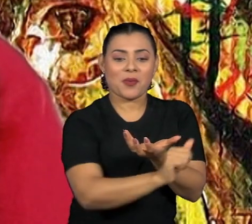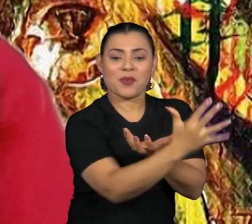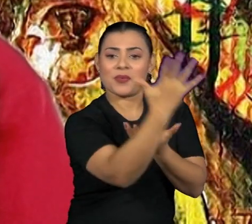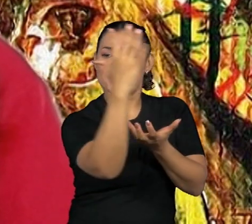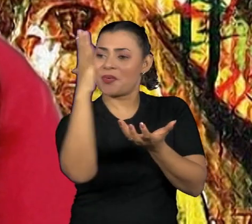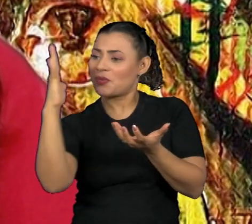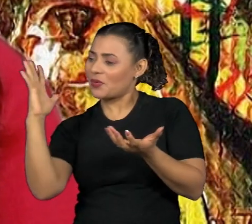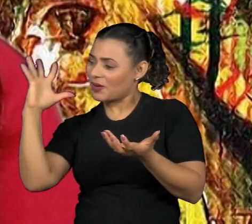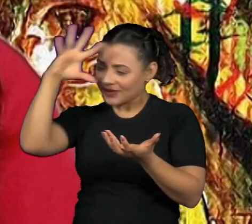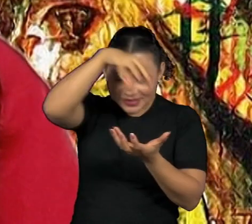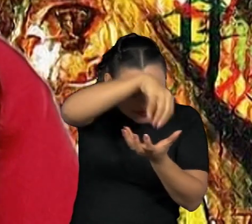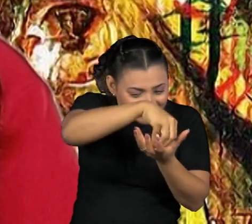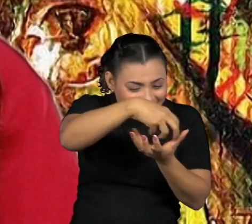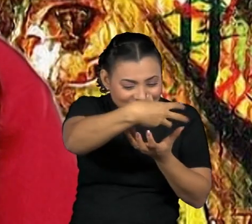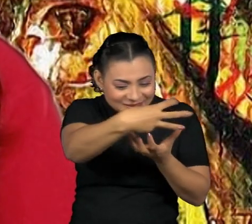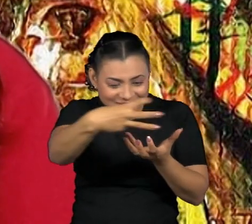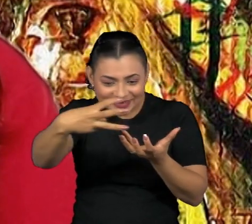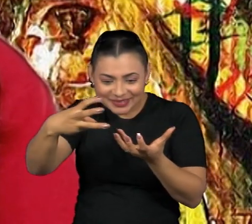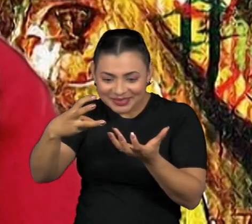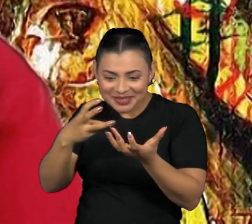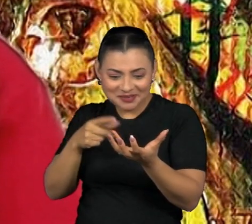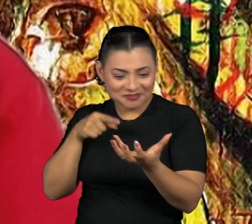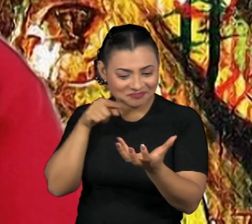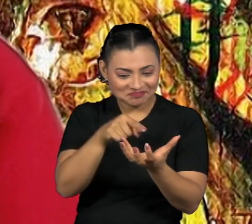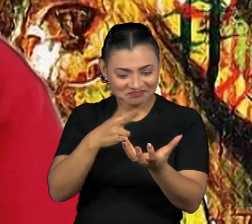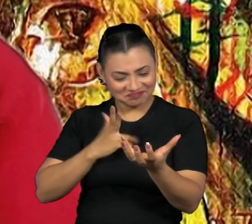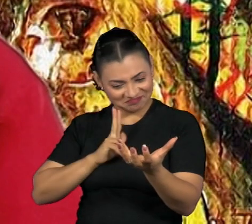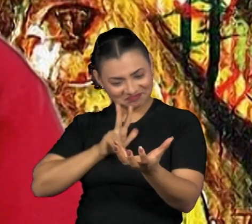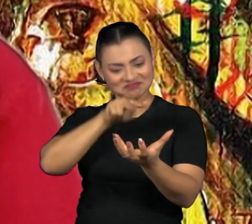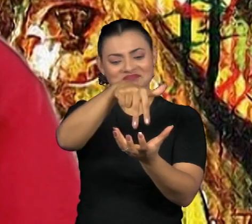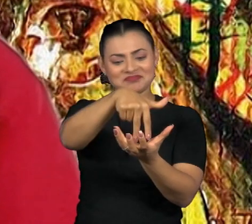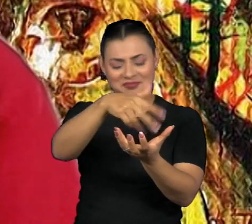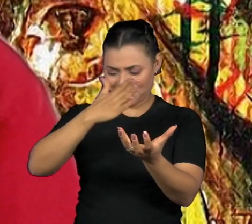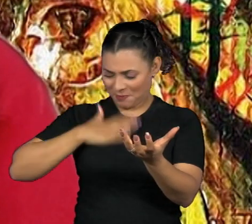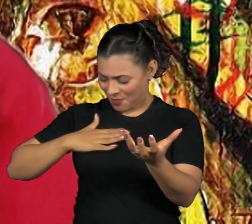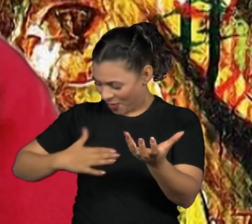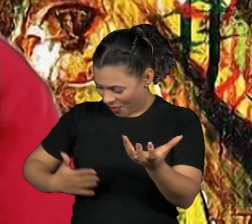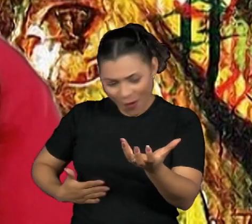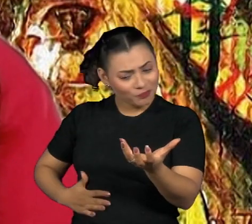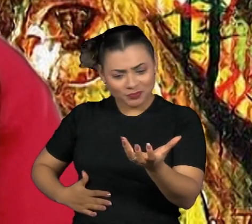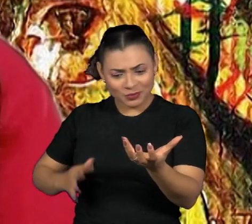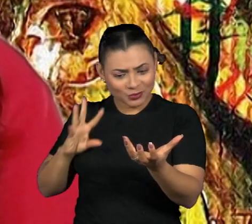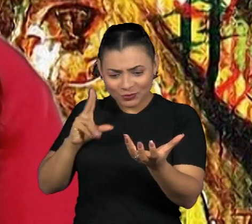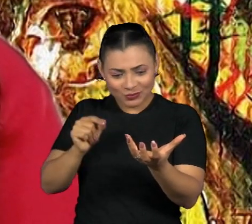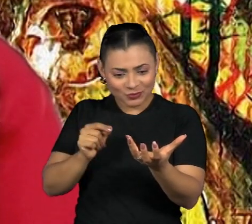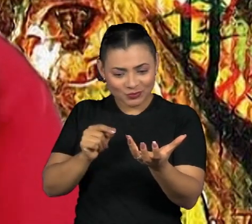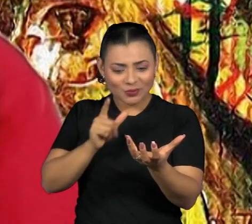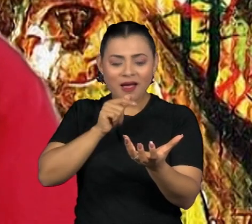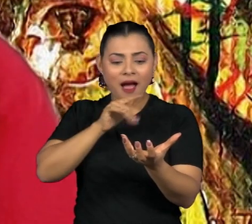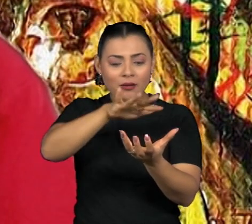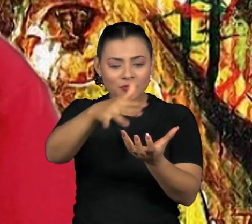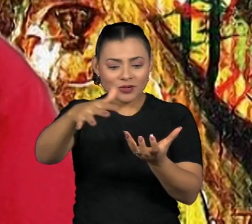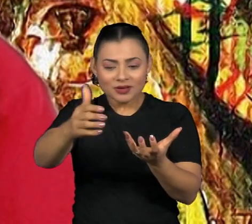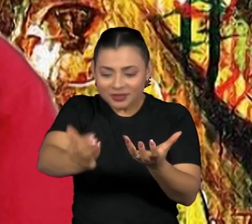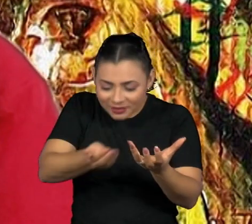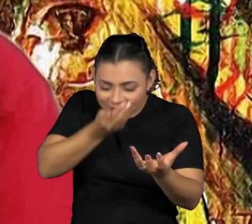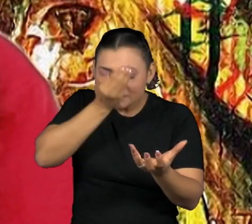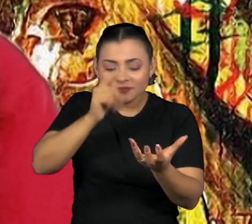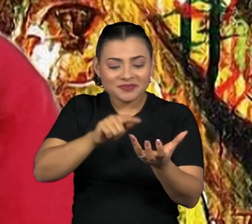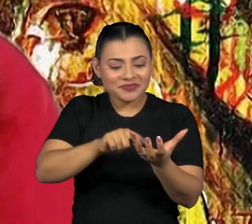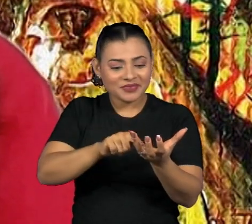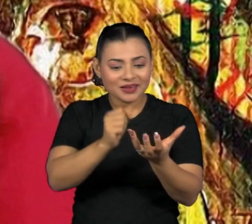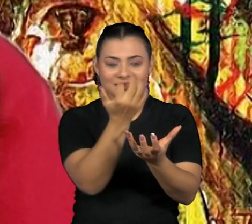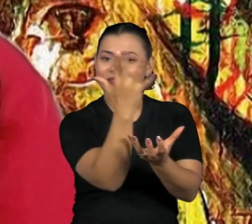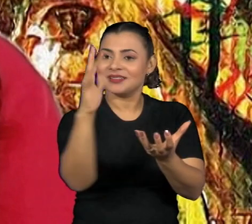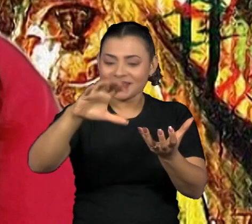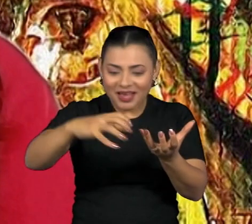o seu corpo é uma biodiversidade, né? A sua estrutura, os seus órgãos correspondem a cada parte da terra, né? E